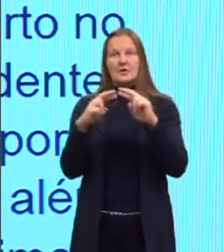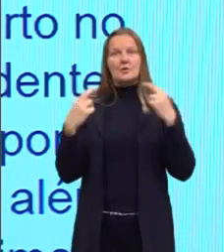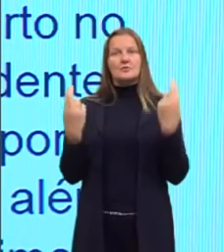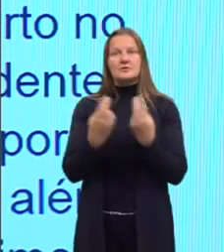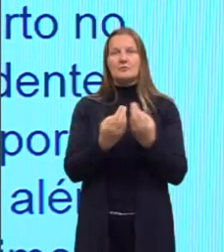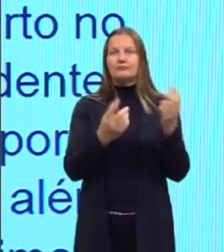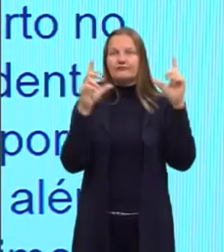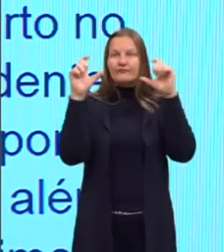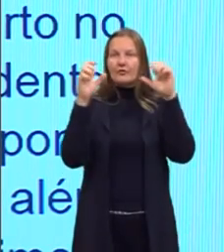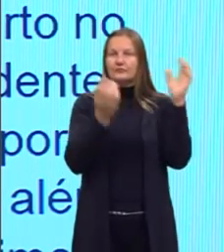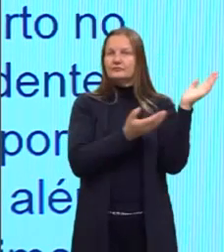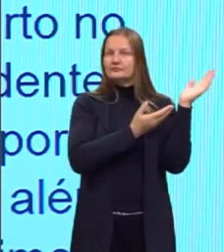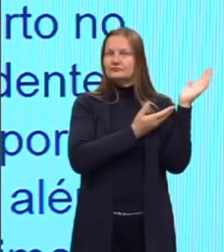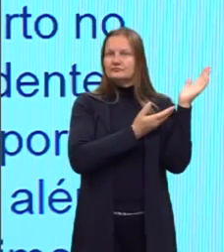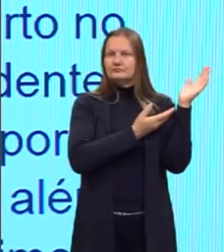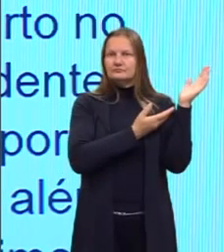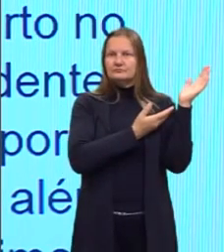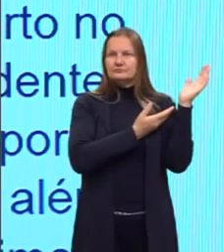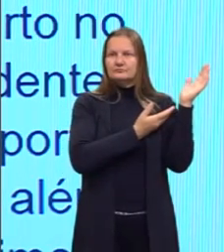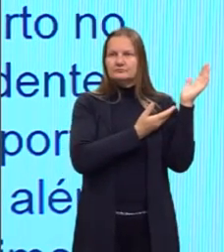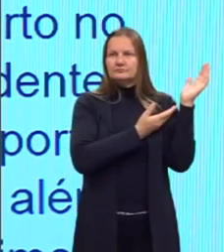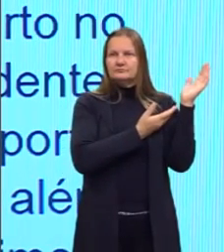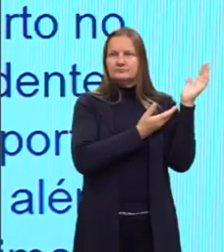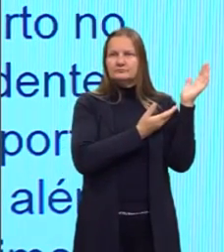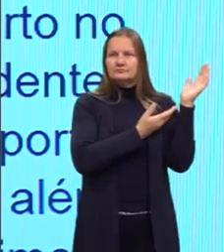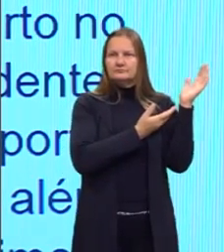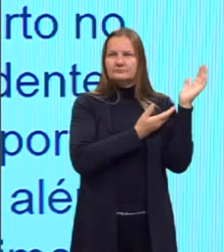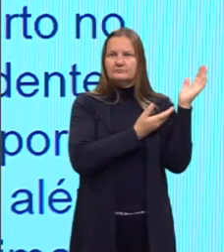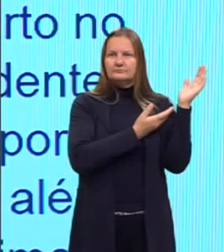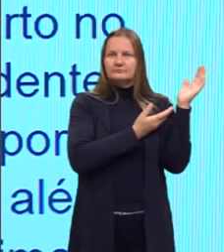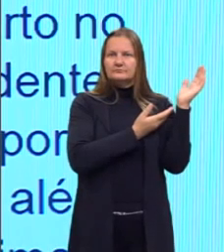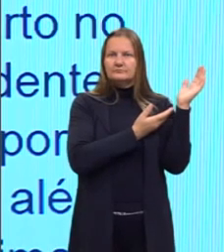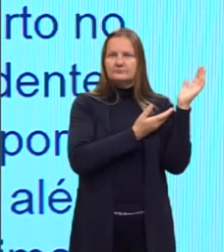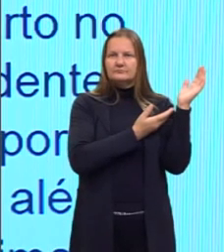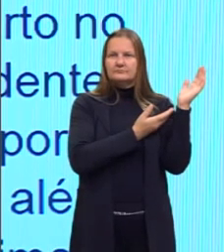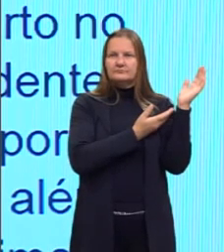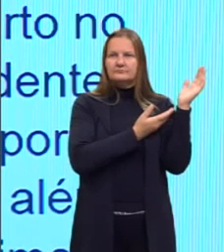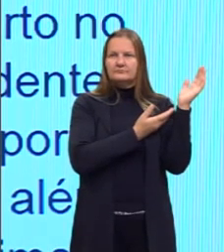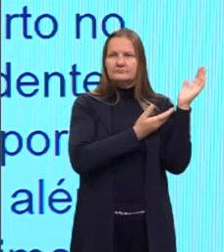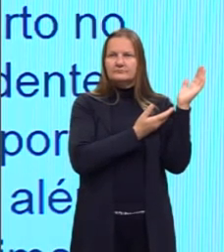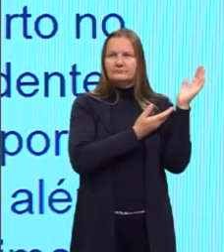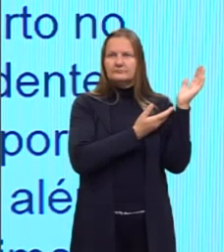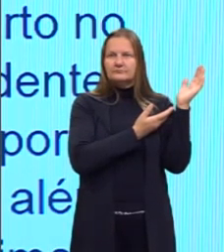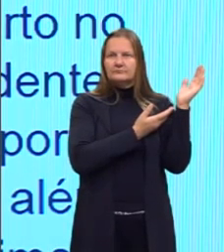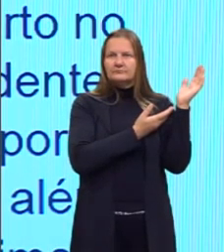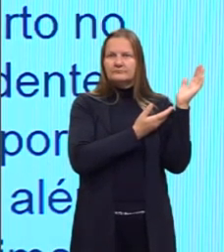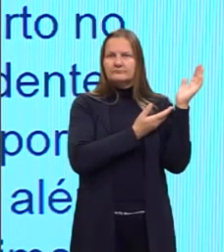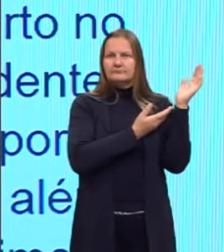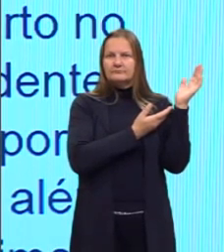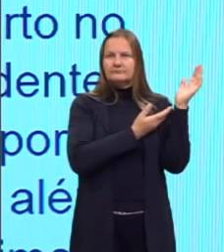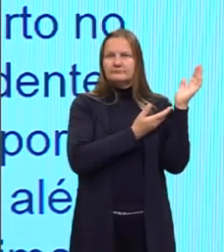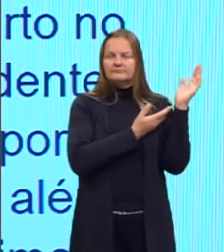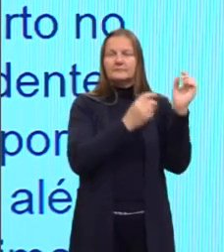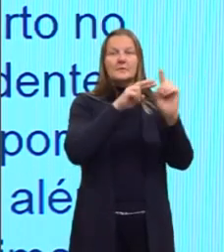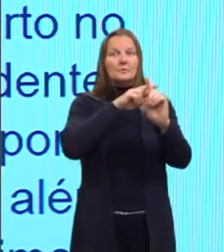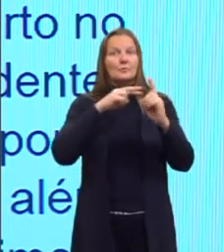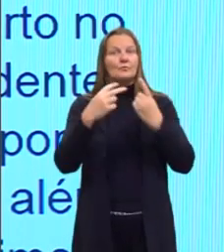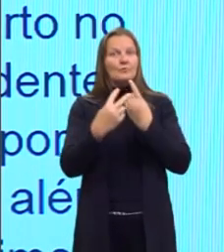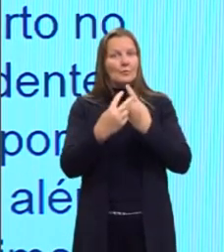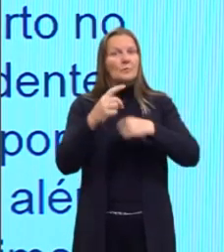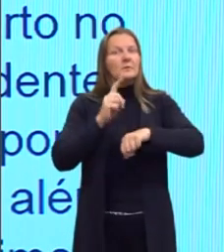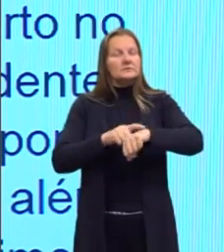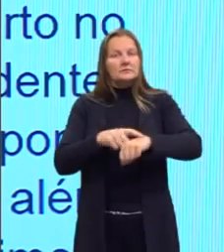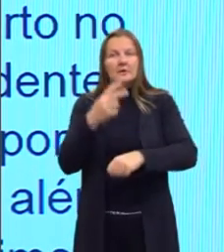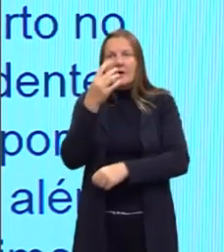um retrato, né, um desenho, né, sobre essa ótica aí. O que